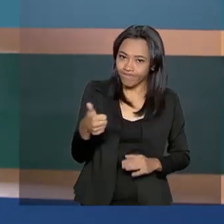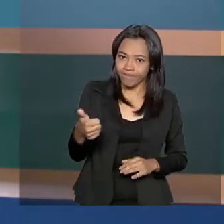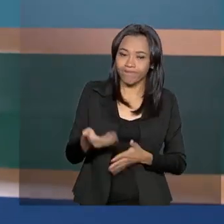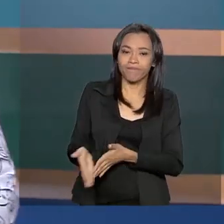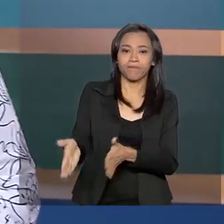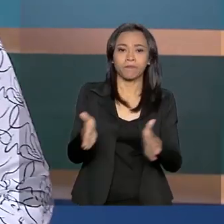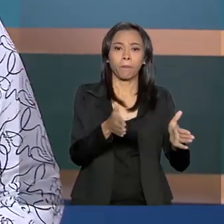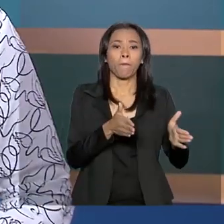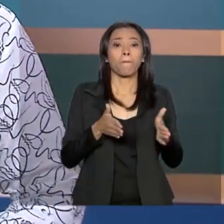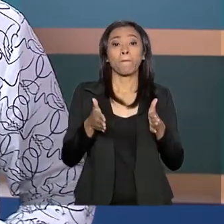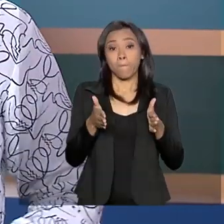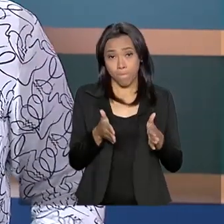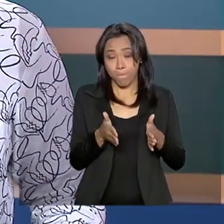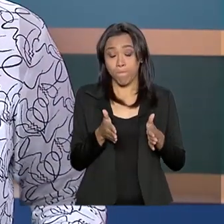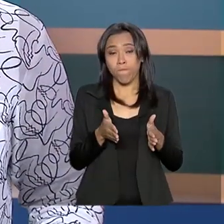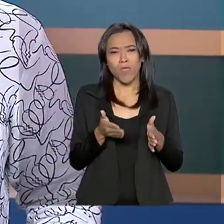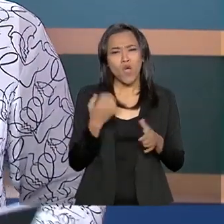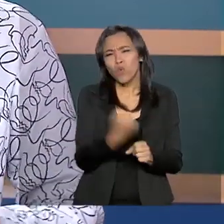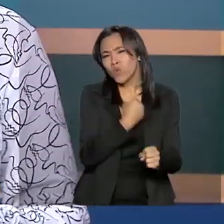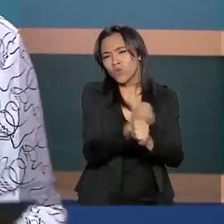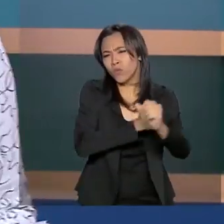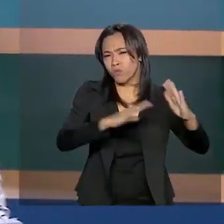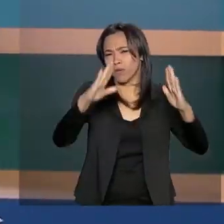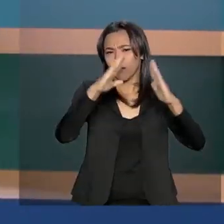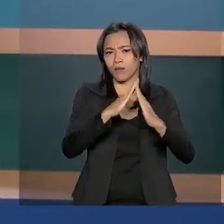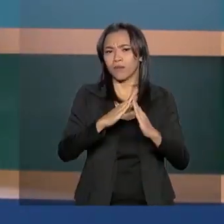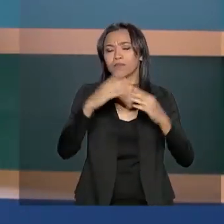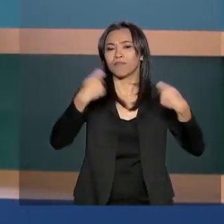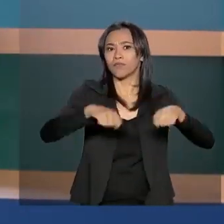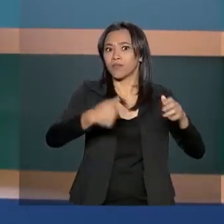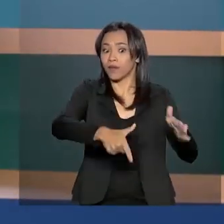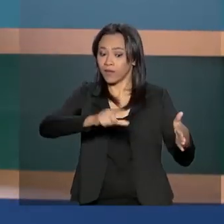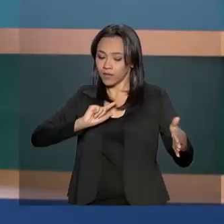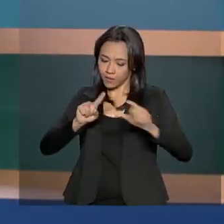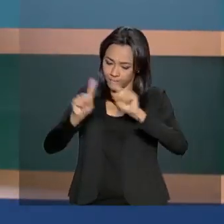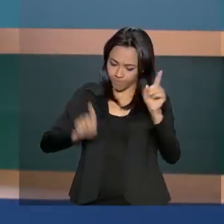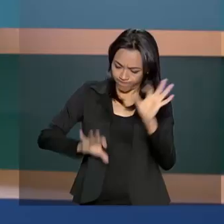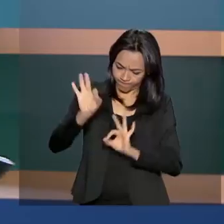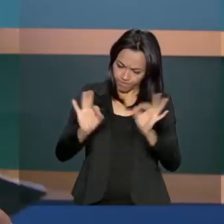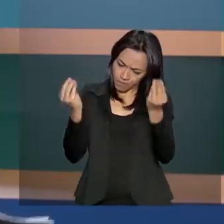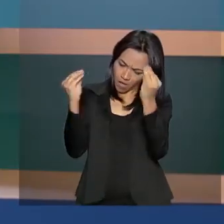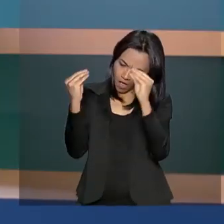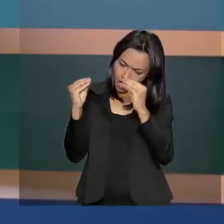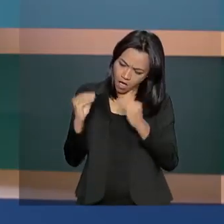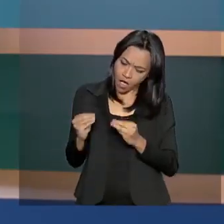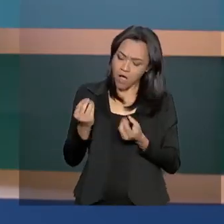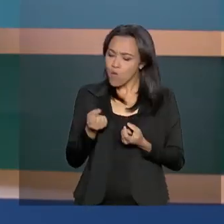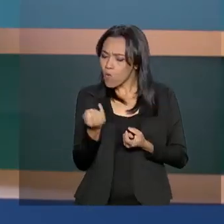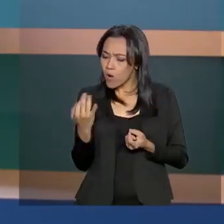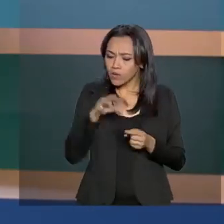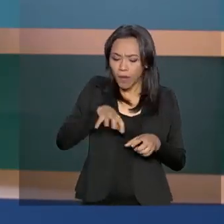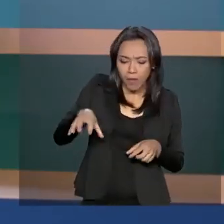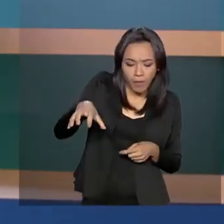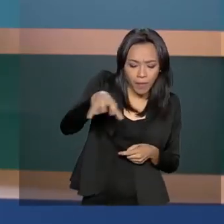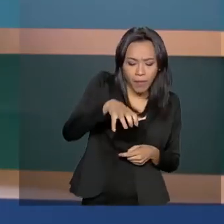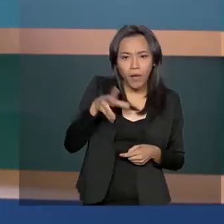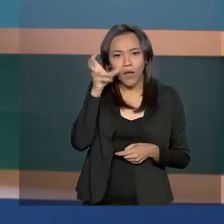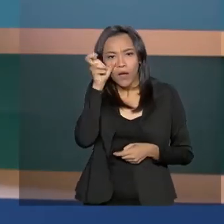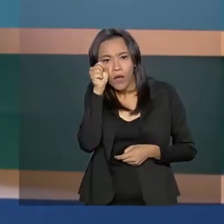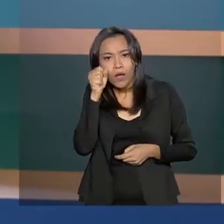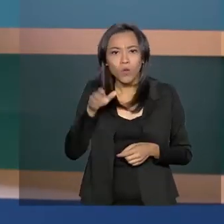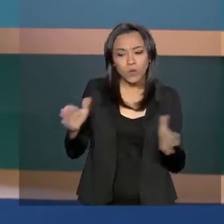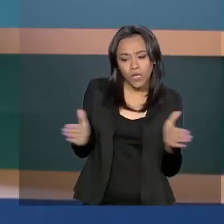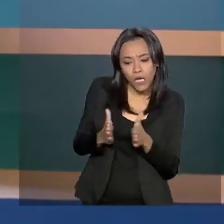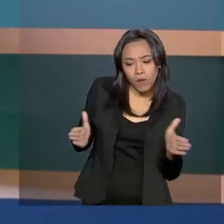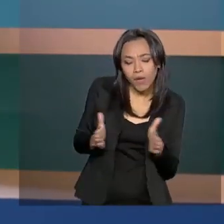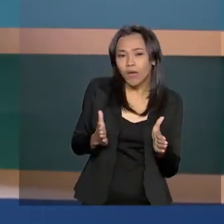Para construir uma casa é preciso fazer antes um projeto, definir o número de quartos, o tamanho e principalmente